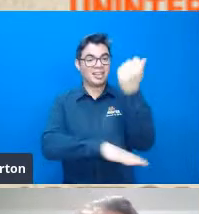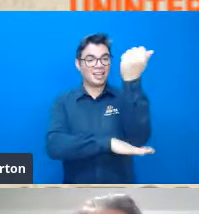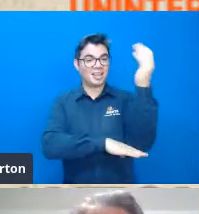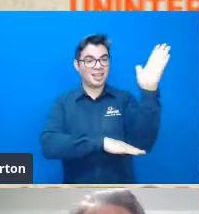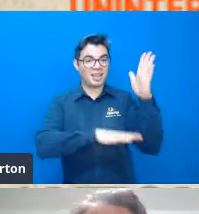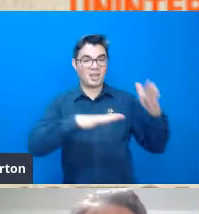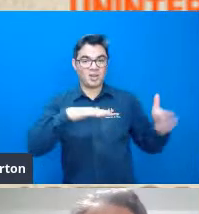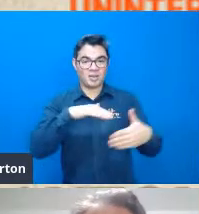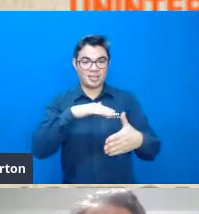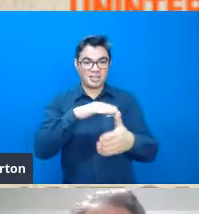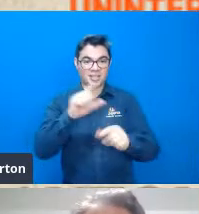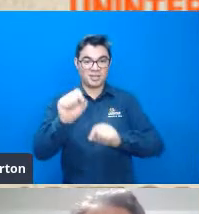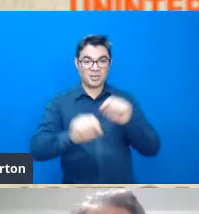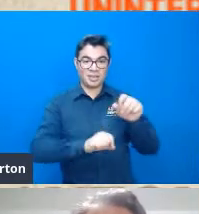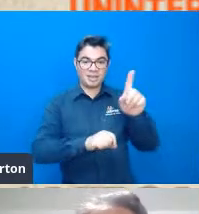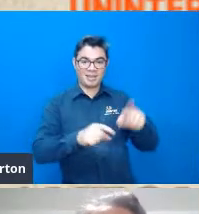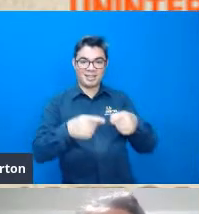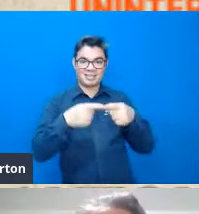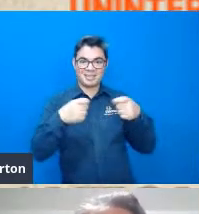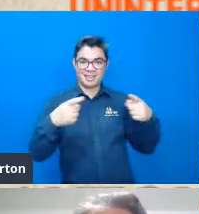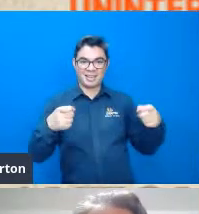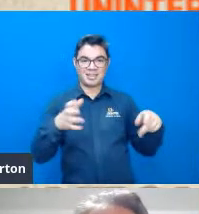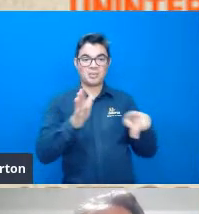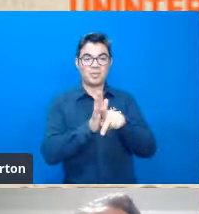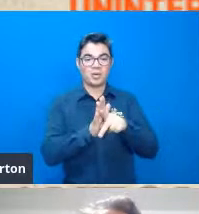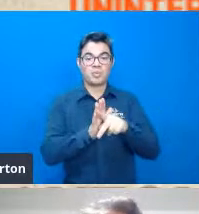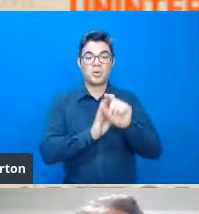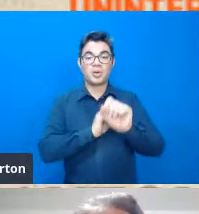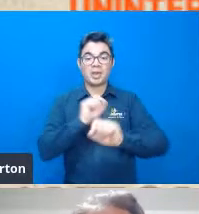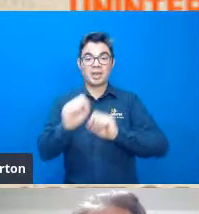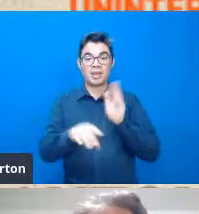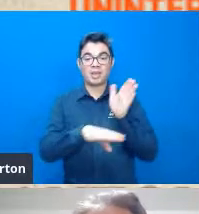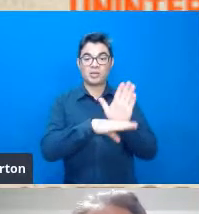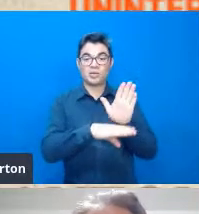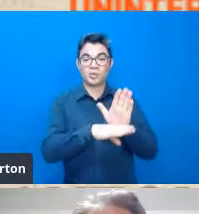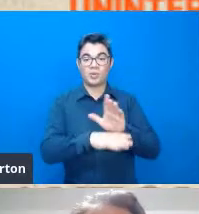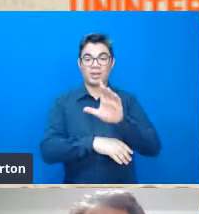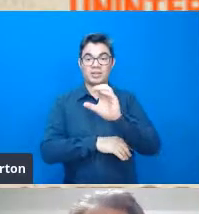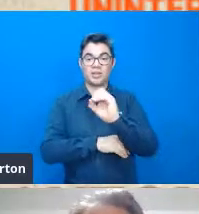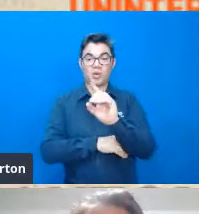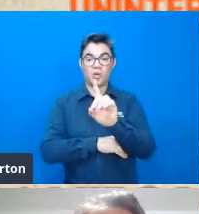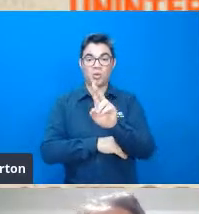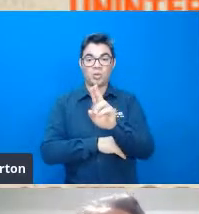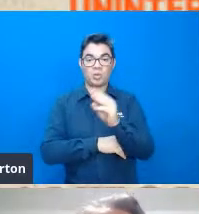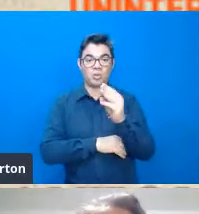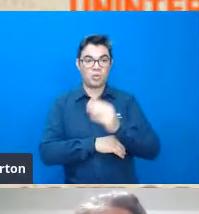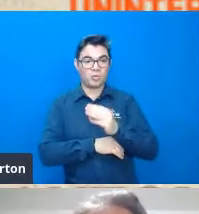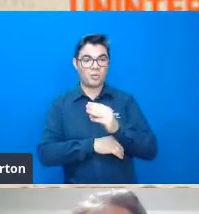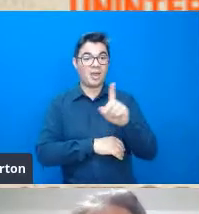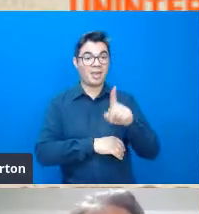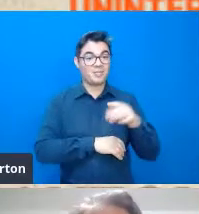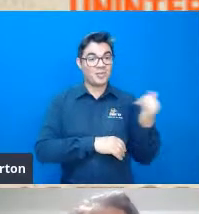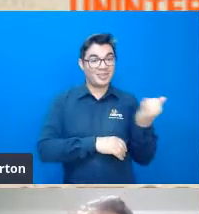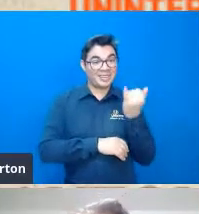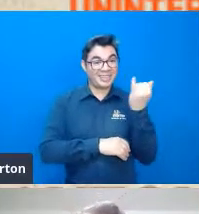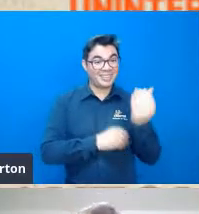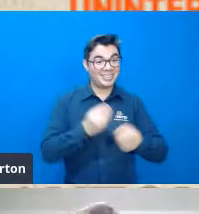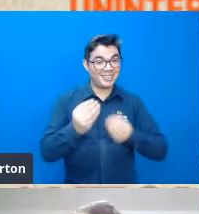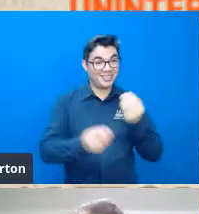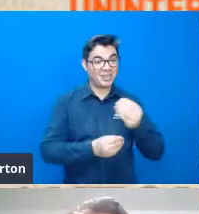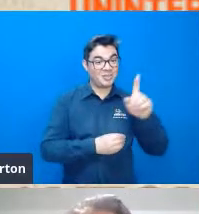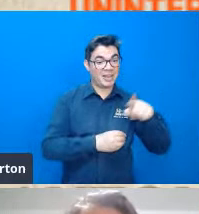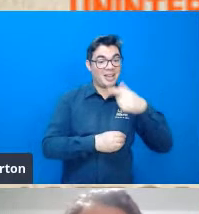contribuíram tanto com essa ciência como o Odum para merecer, de fato, um título tão importante quanto esse, né?